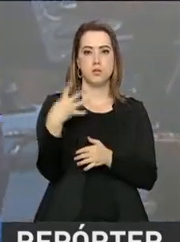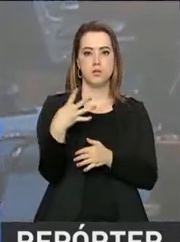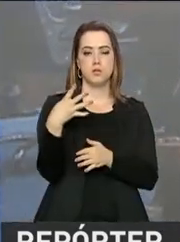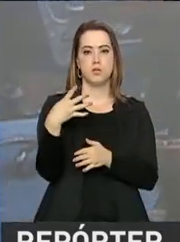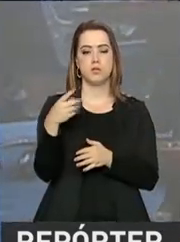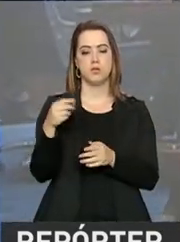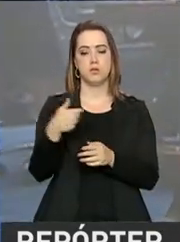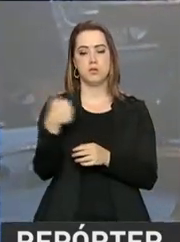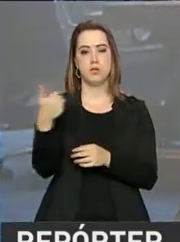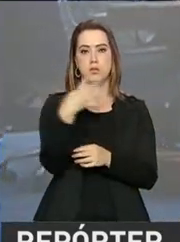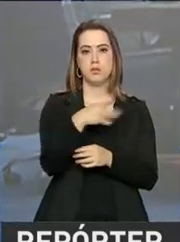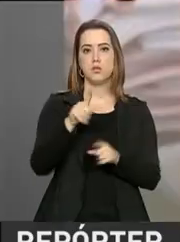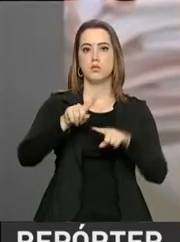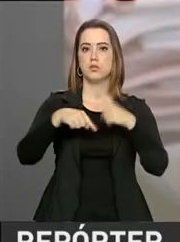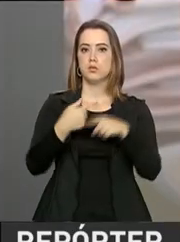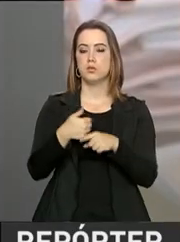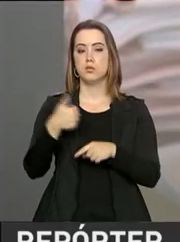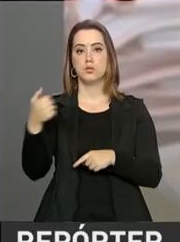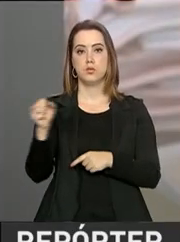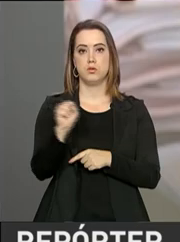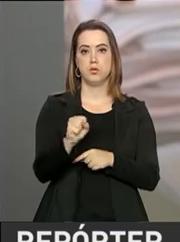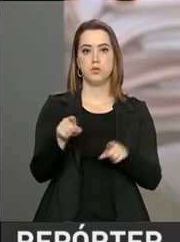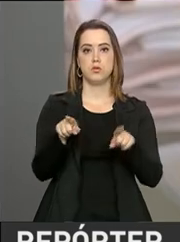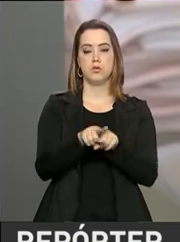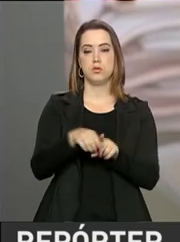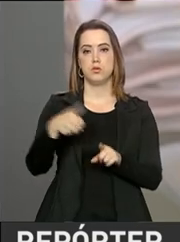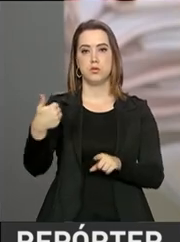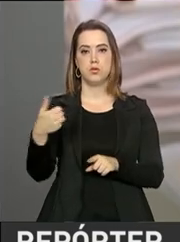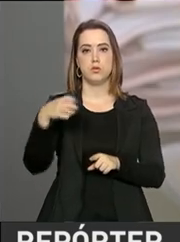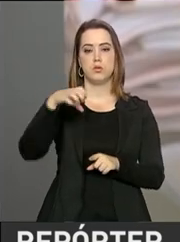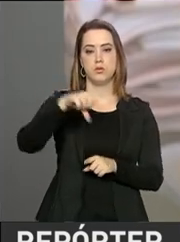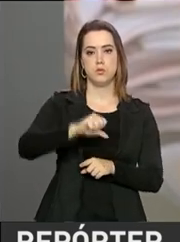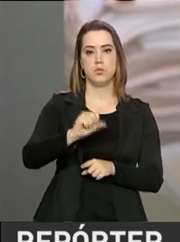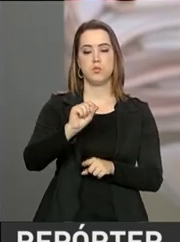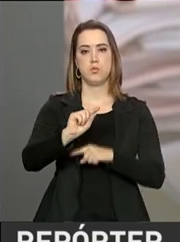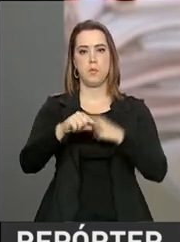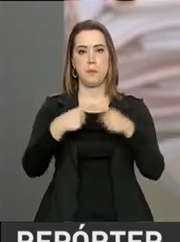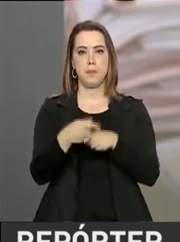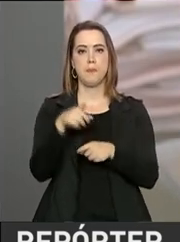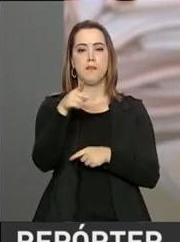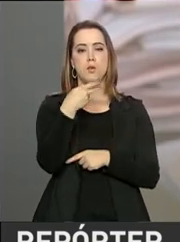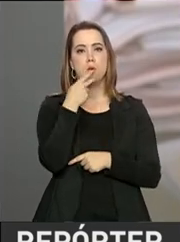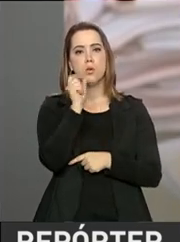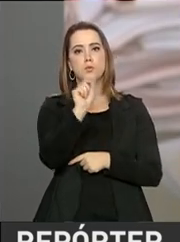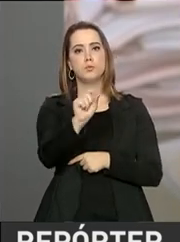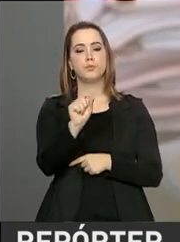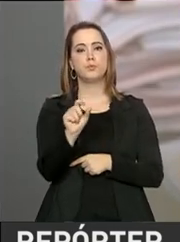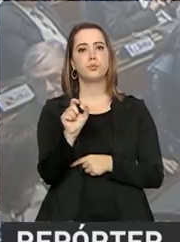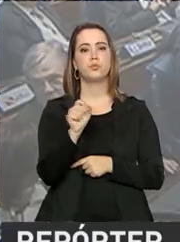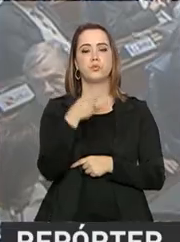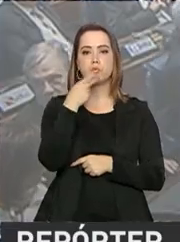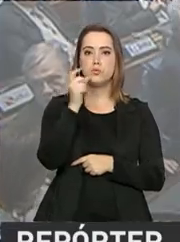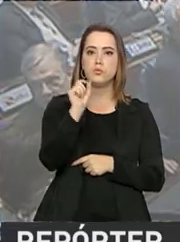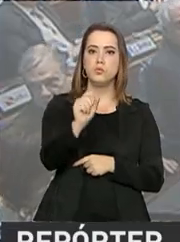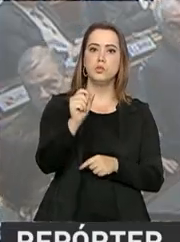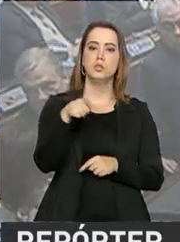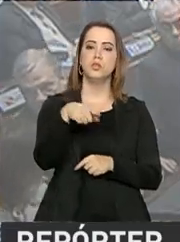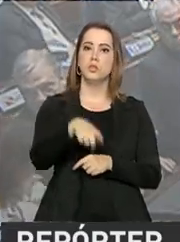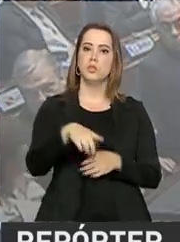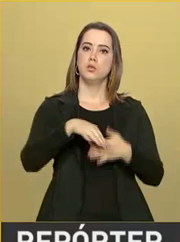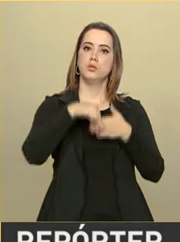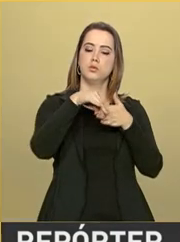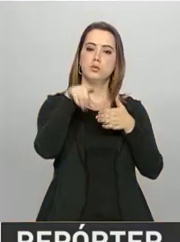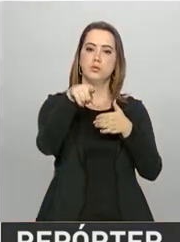das 18 às 19 horas. O presidente do Supremo Tribunal Federal, Ricardo Lewandowski, comandará o julgamento no plenário do